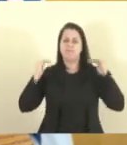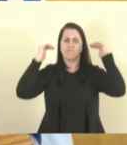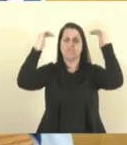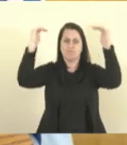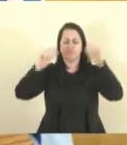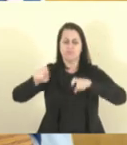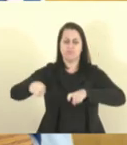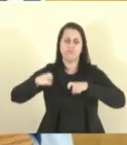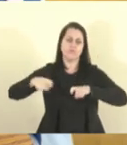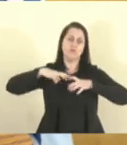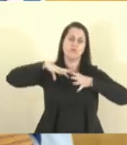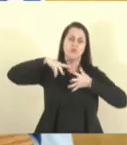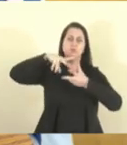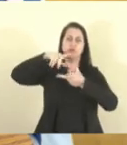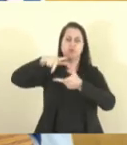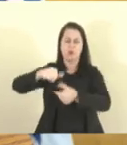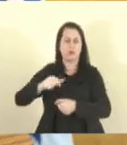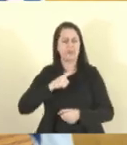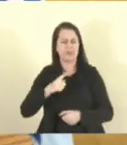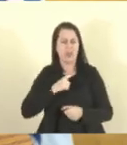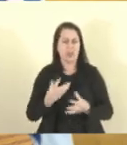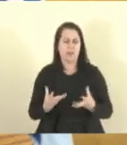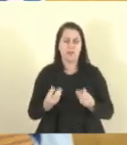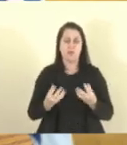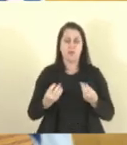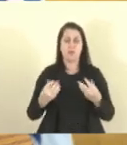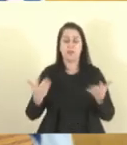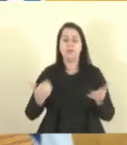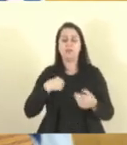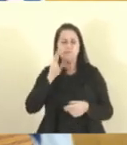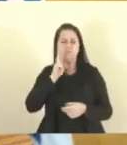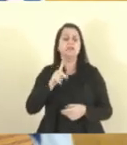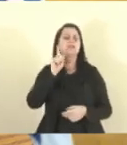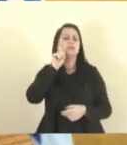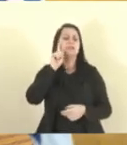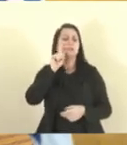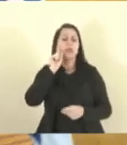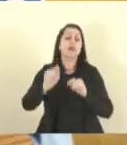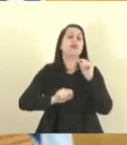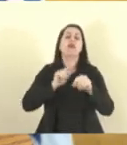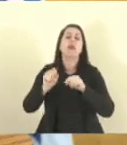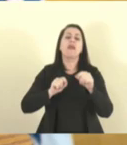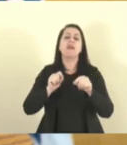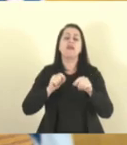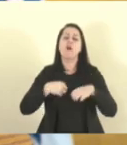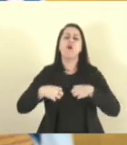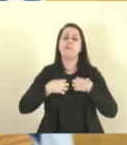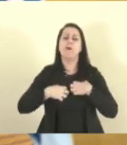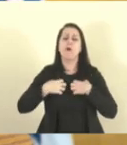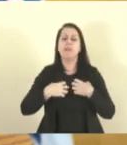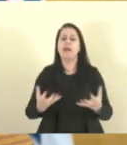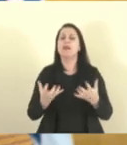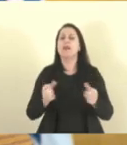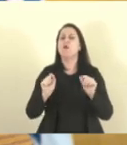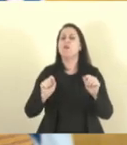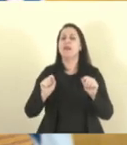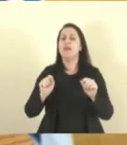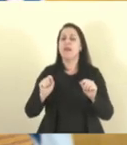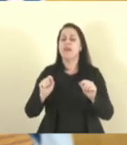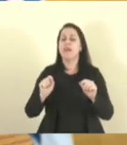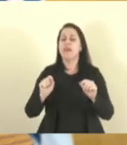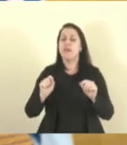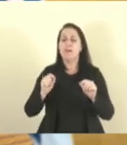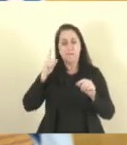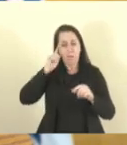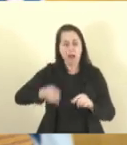mundial e Europa Estados Unidos quem se incomoda com isso tenta garantir que tem florestas aqui no